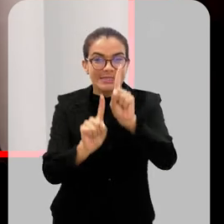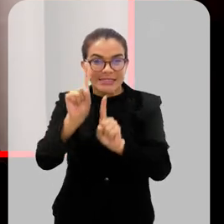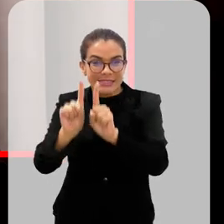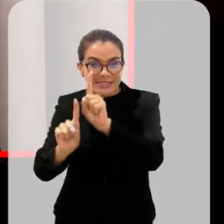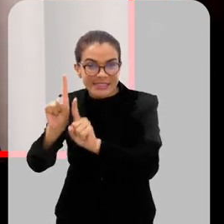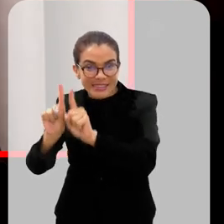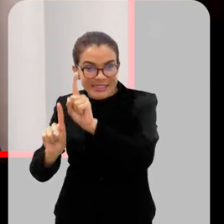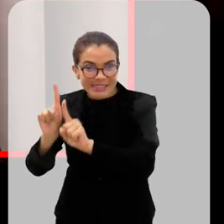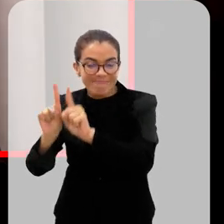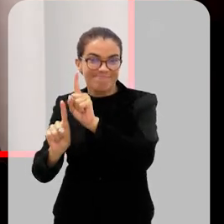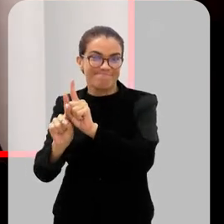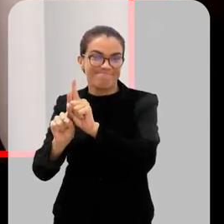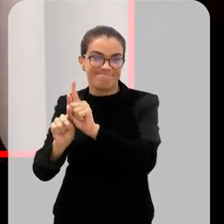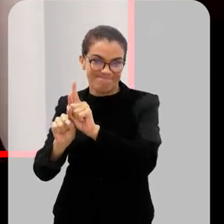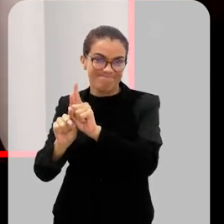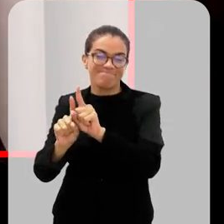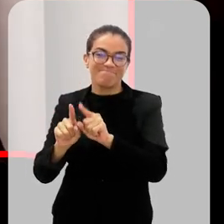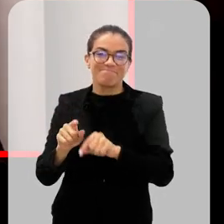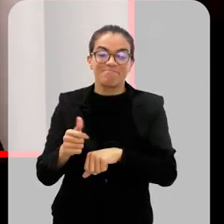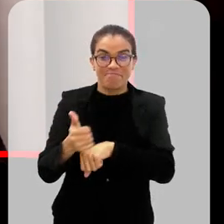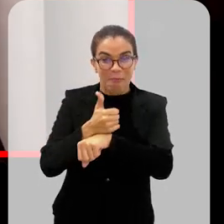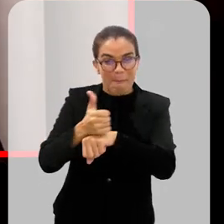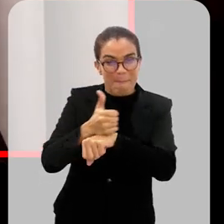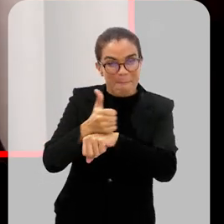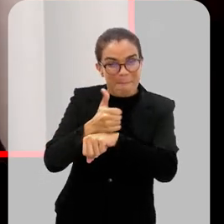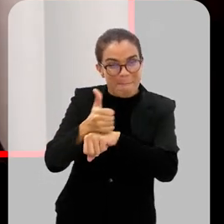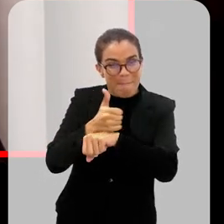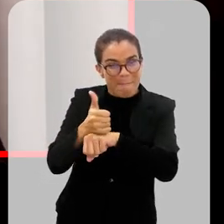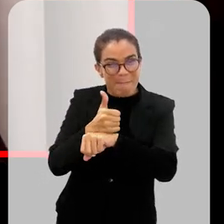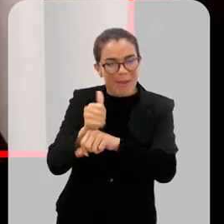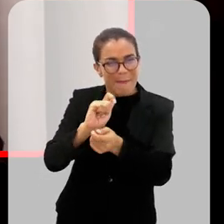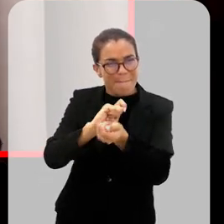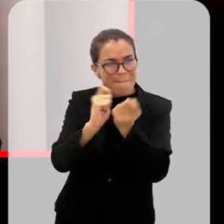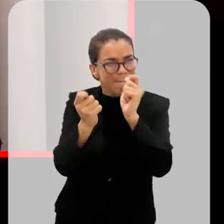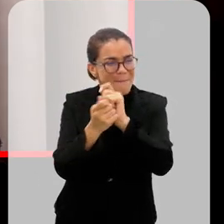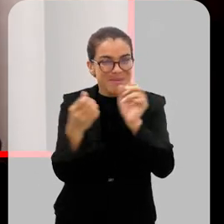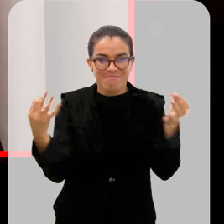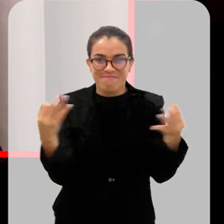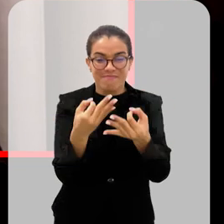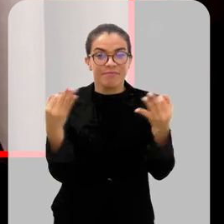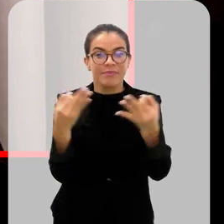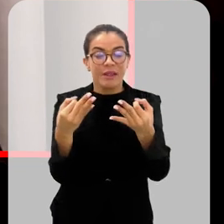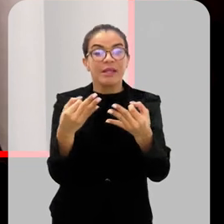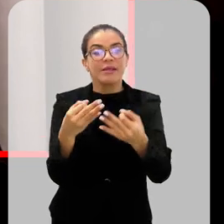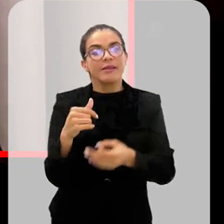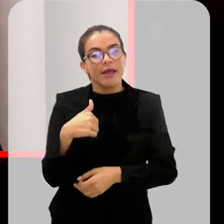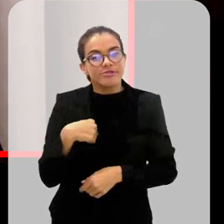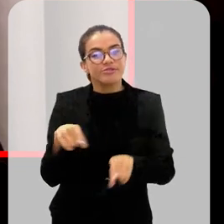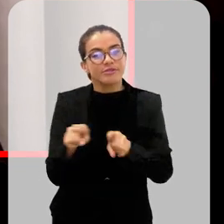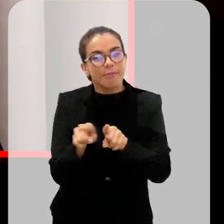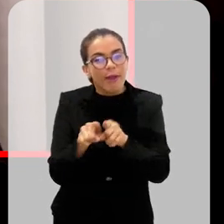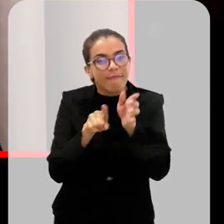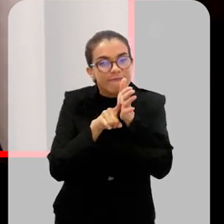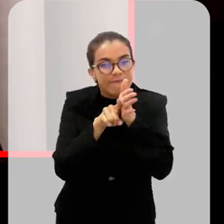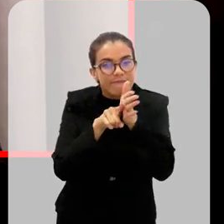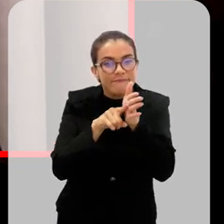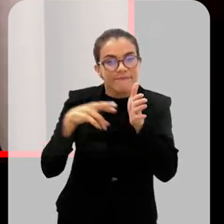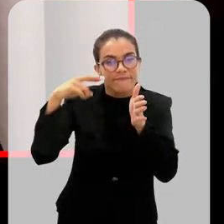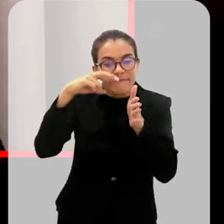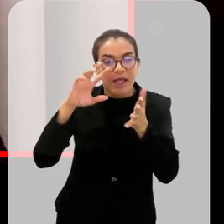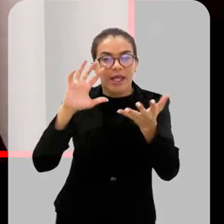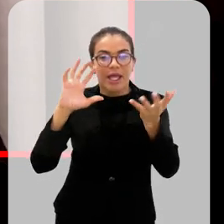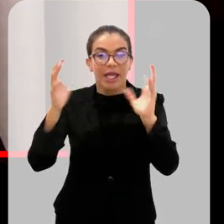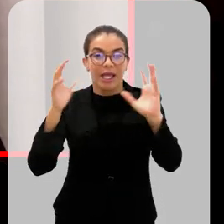bensiana, né, bem avançada, esse delay, esse atraso. E a partir daí a gente também faz análises de